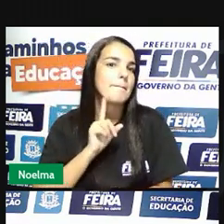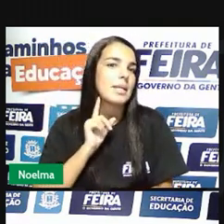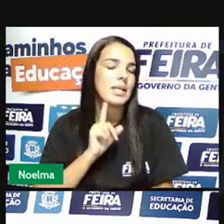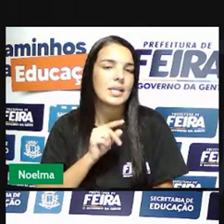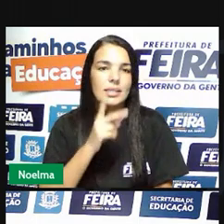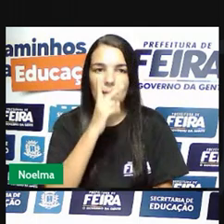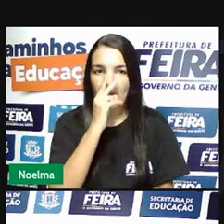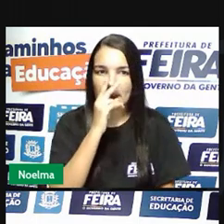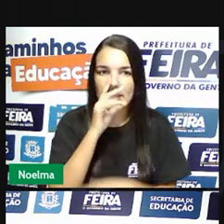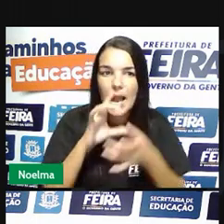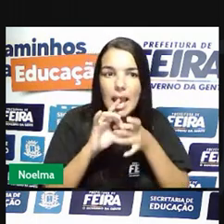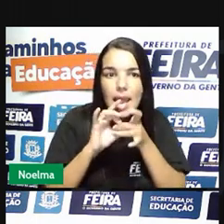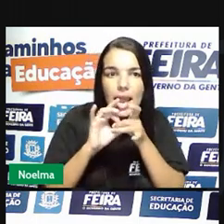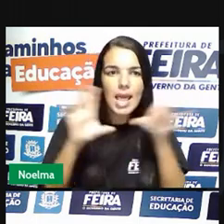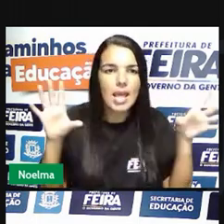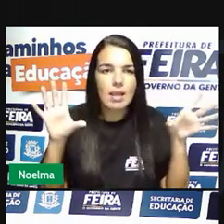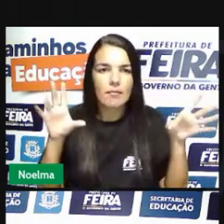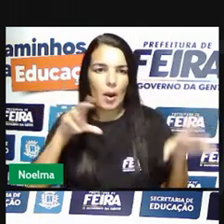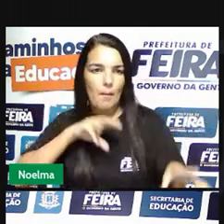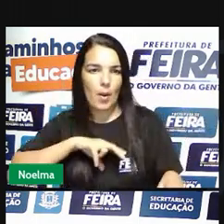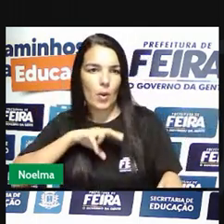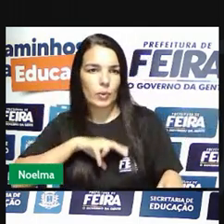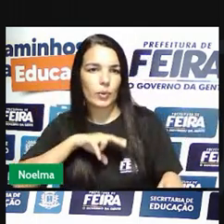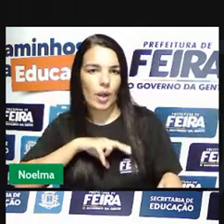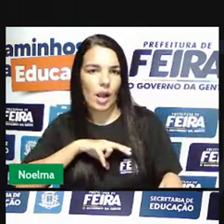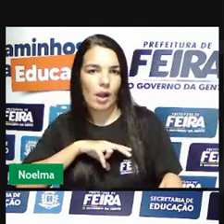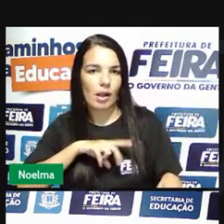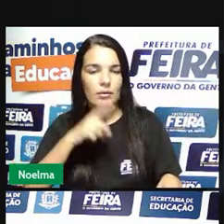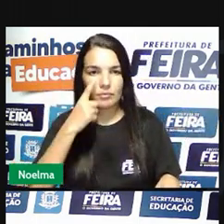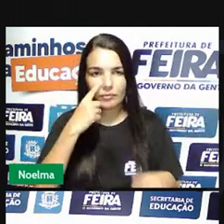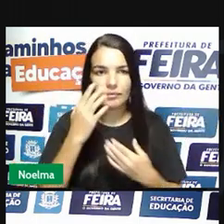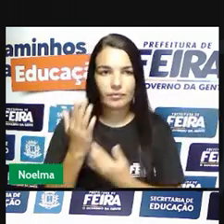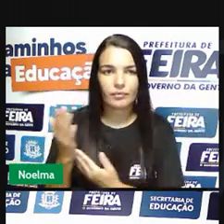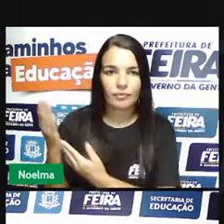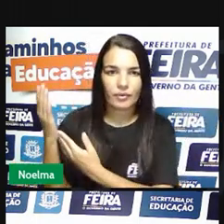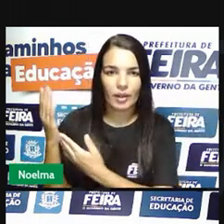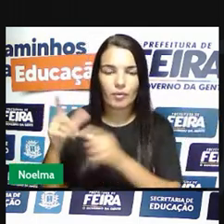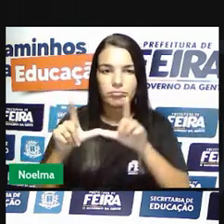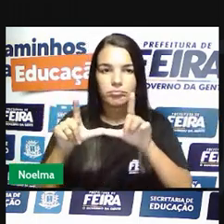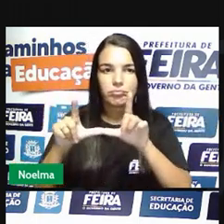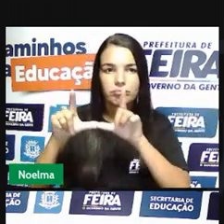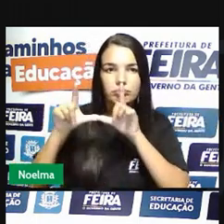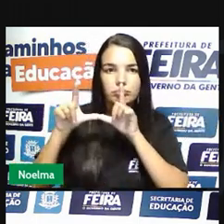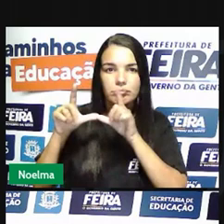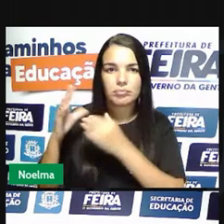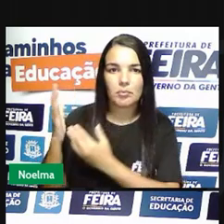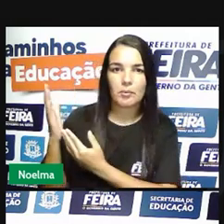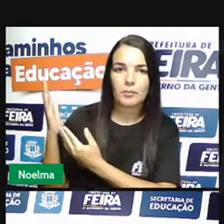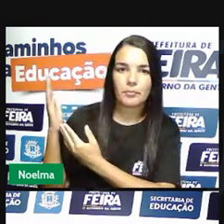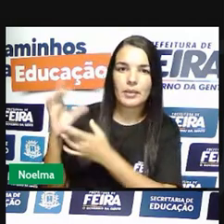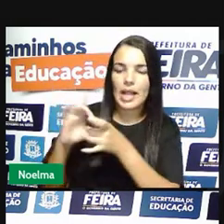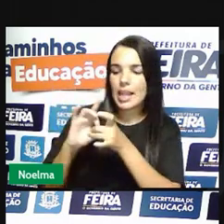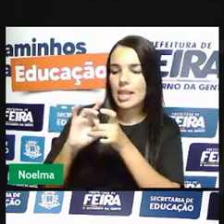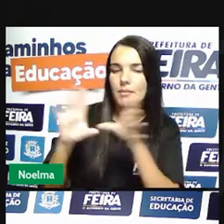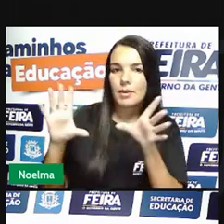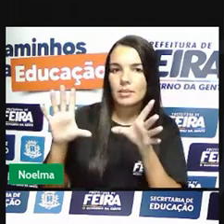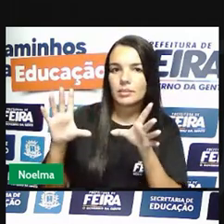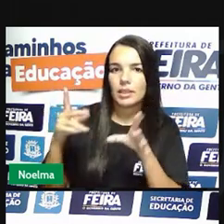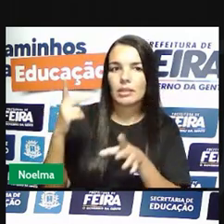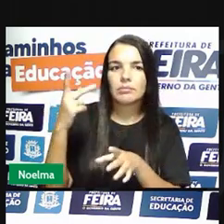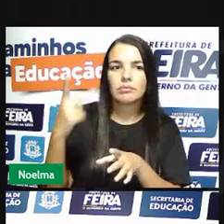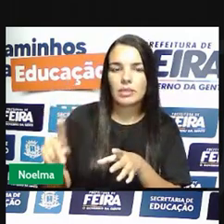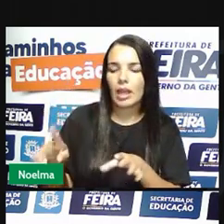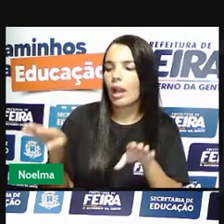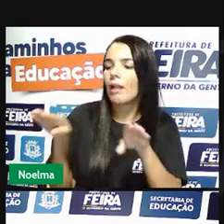triângulo vermelho e em um fundo branco com a inscrição em latim Libertas Quais Será